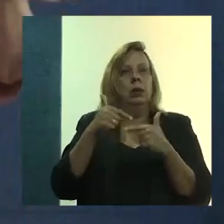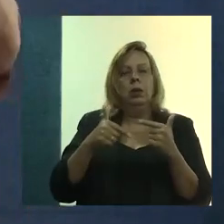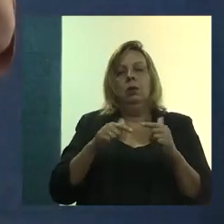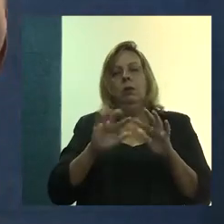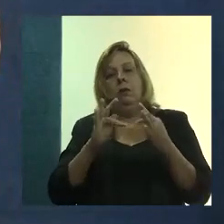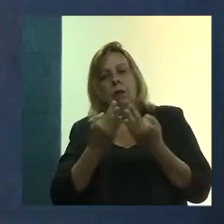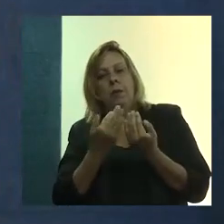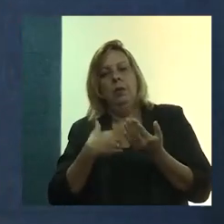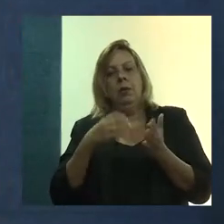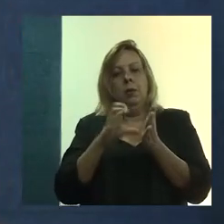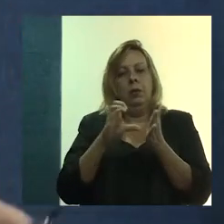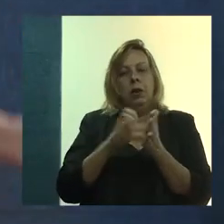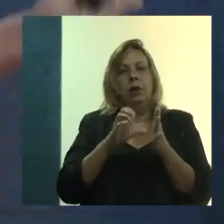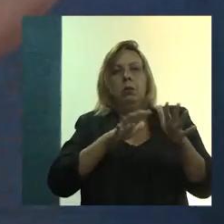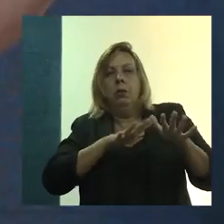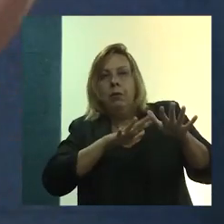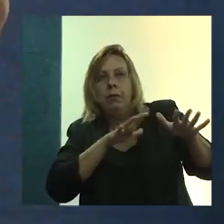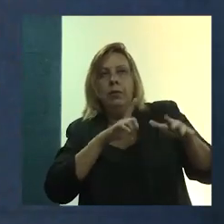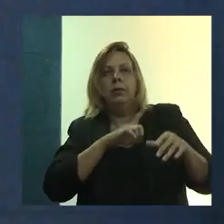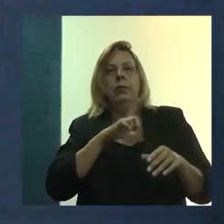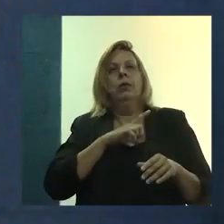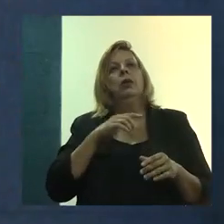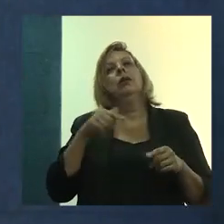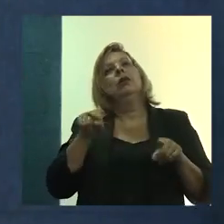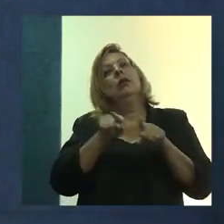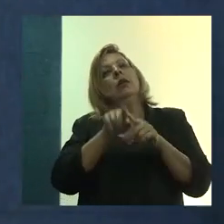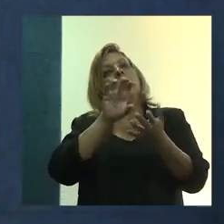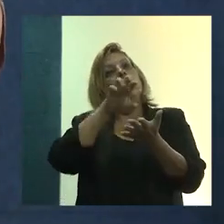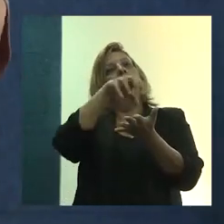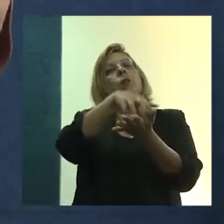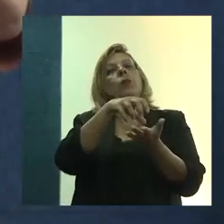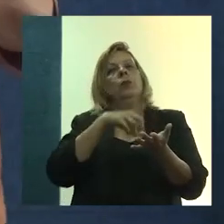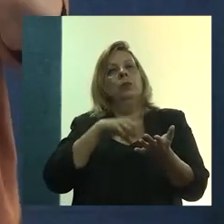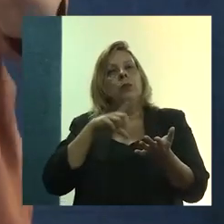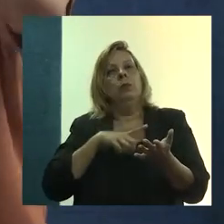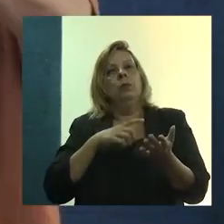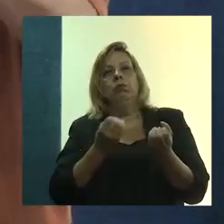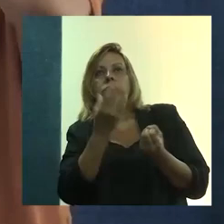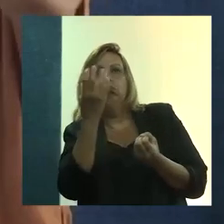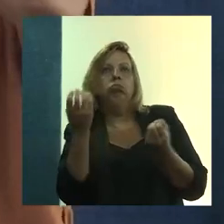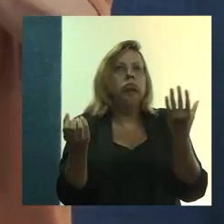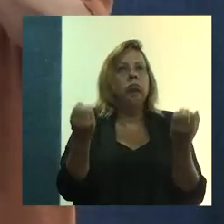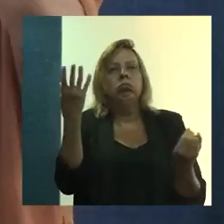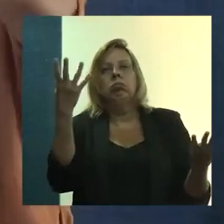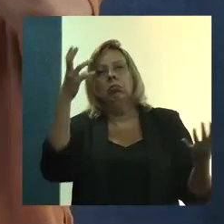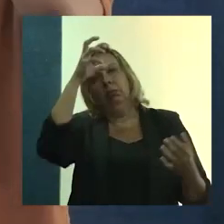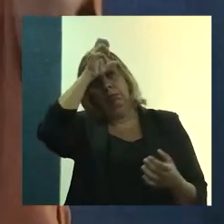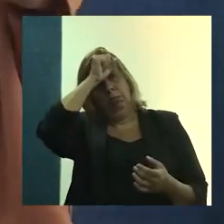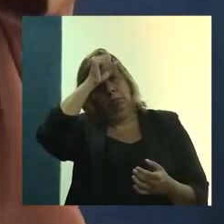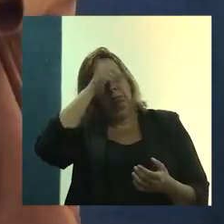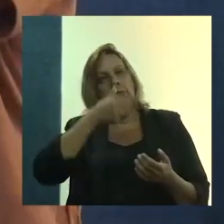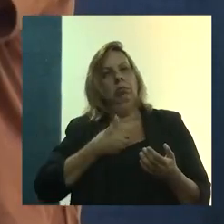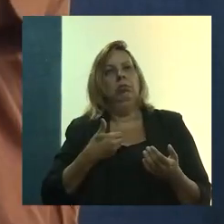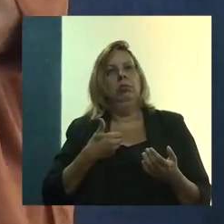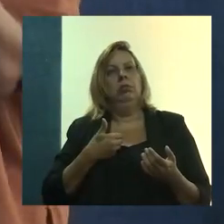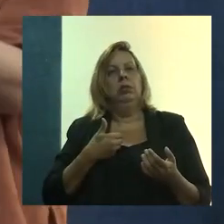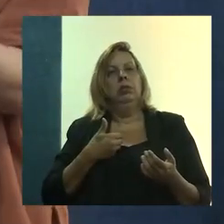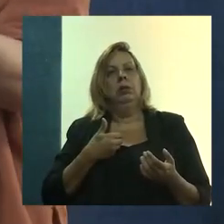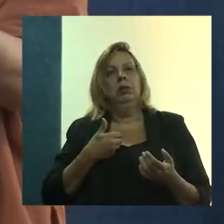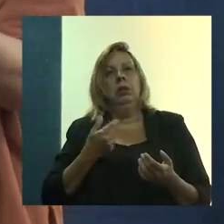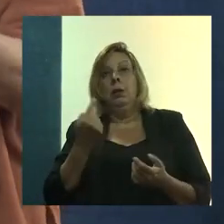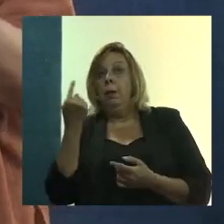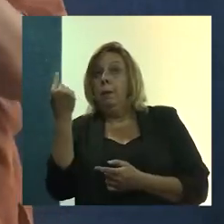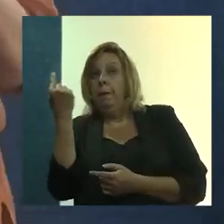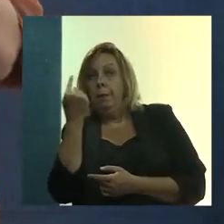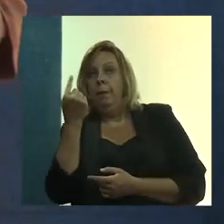famílias, comunidades, os movimentos e com as nucleações, foi um processo que foi surgindo, também aprendendo. Primeiro foi para a Iba,